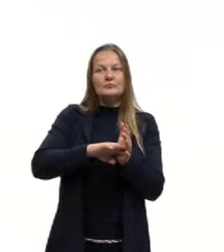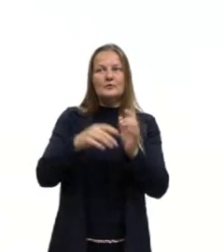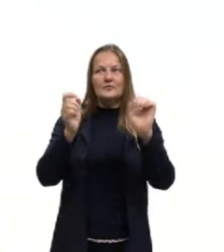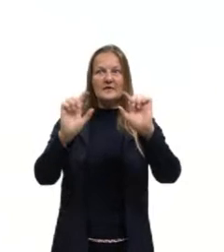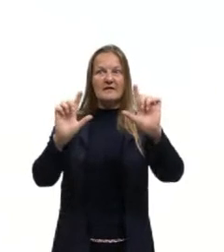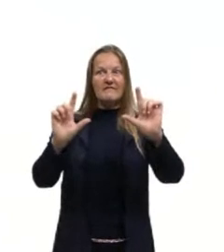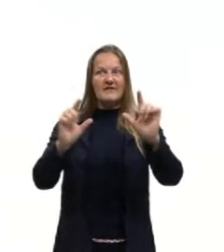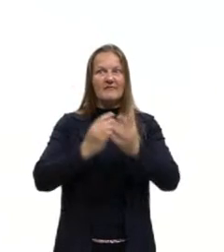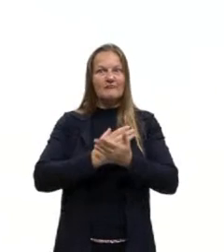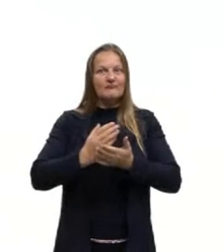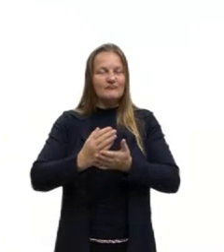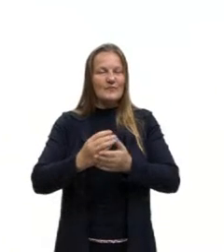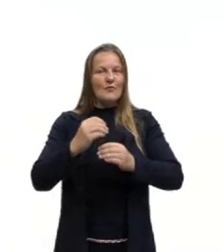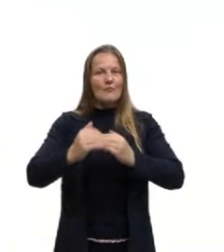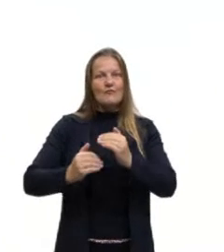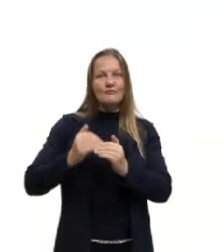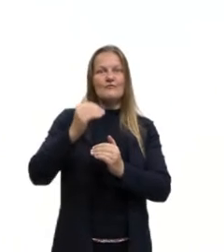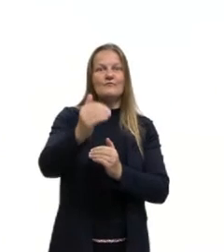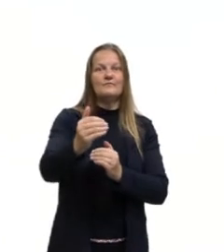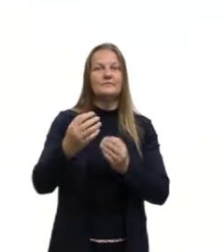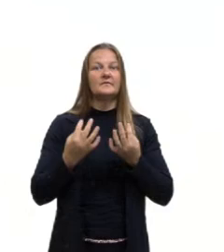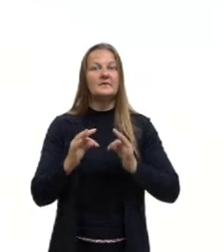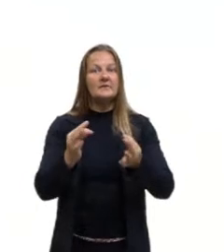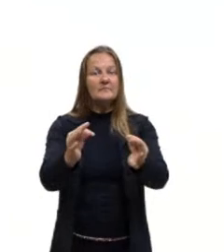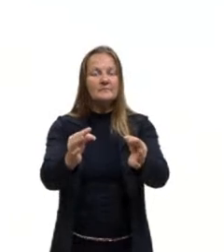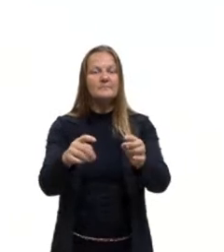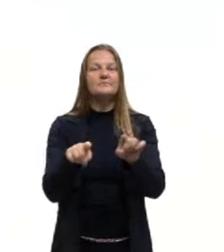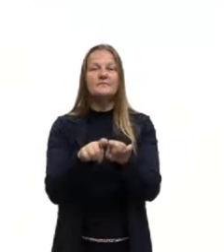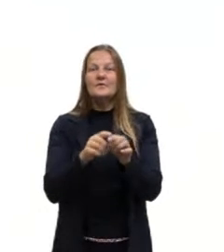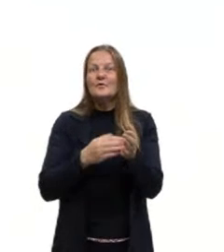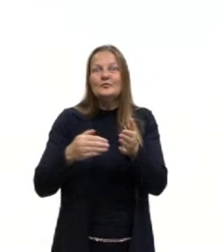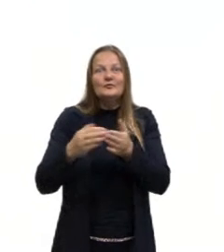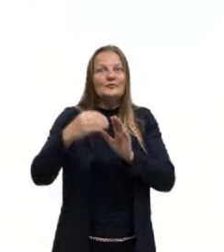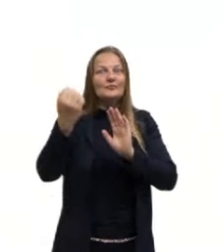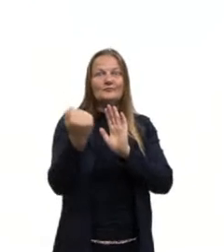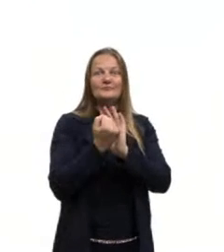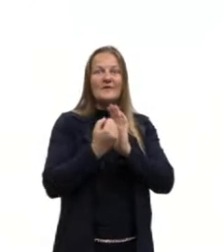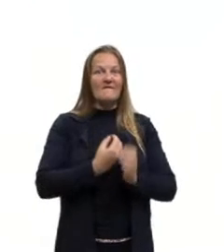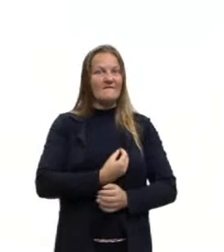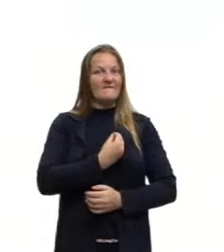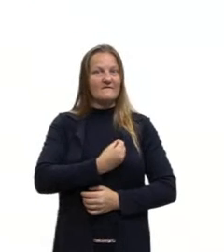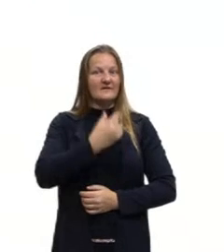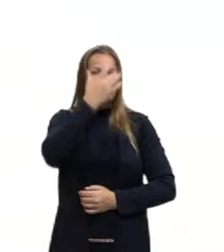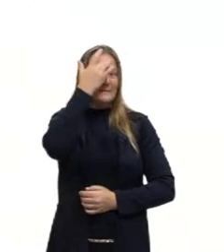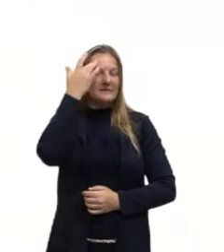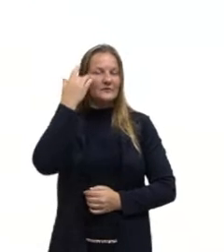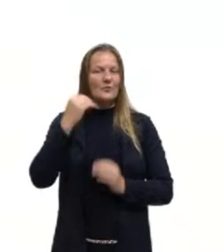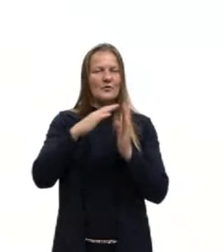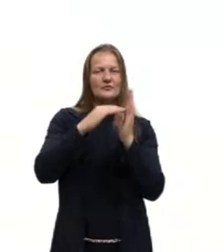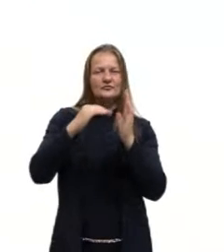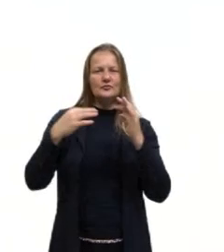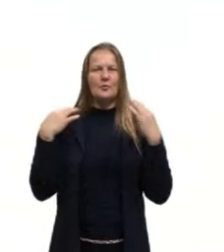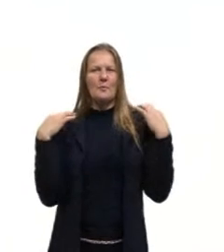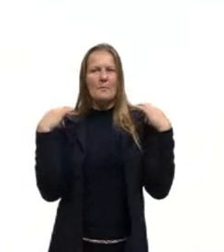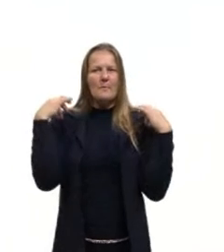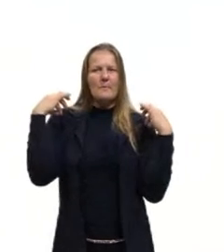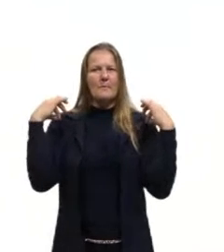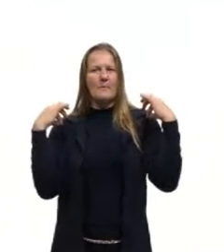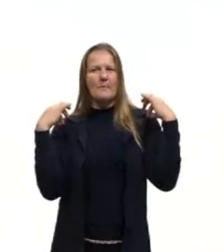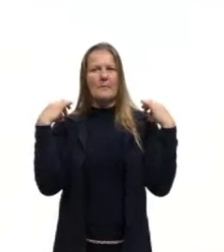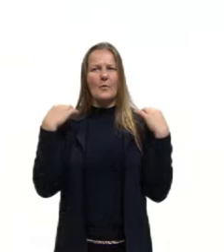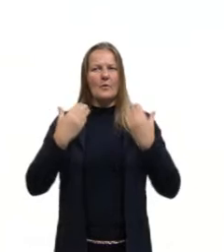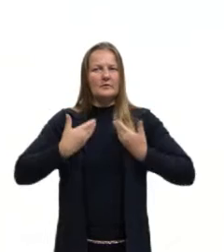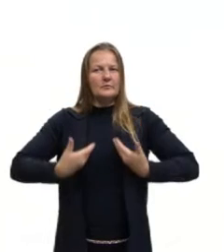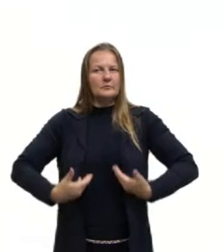televisão, no avanço tecnológico, nessa mudança no estilo da moda, do jeito de